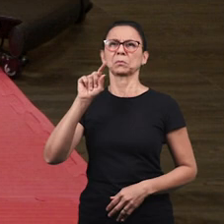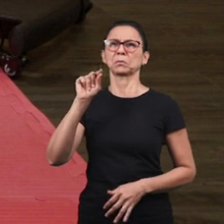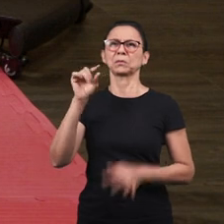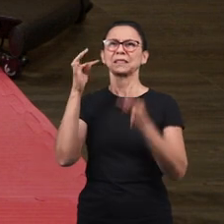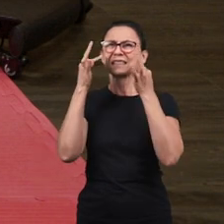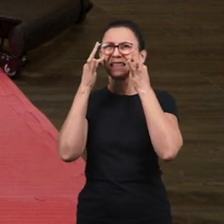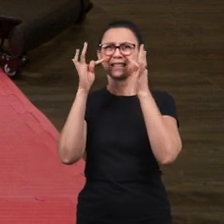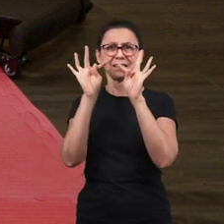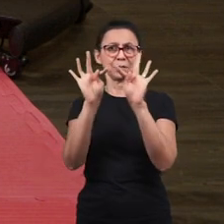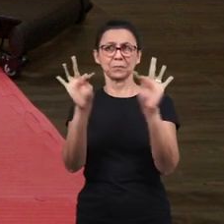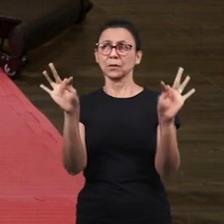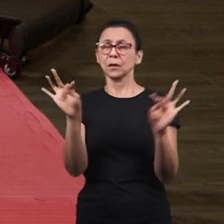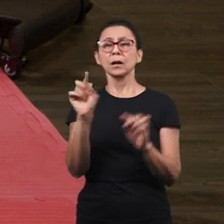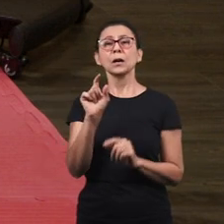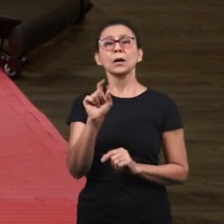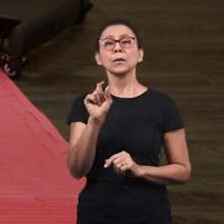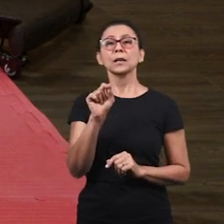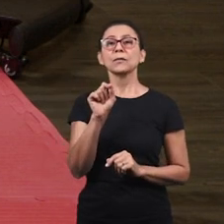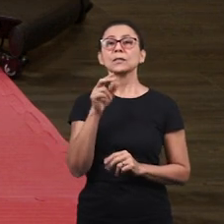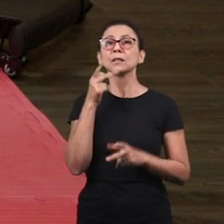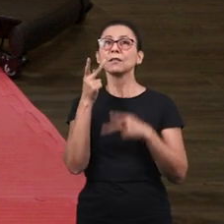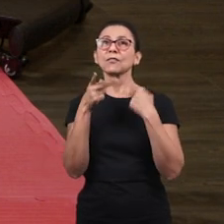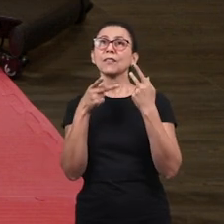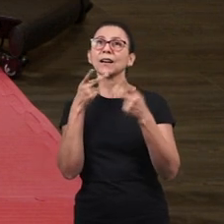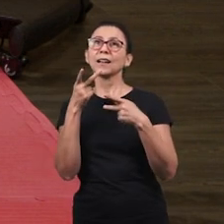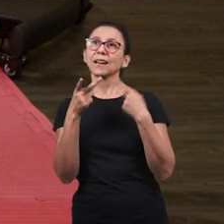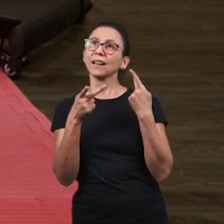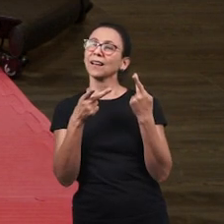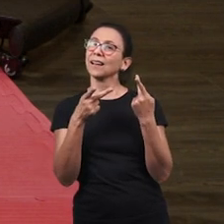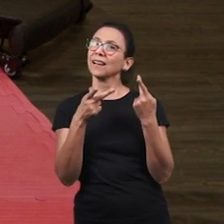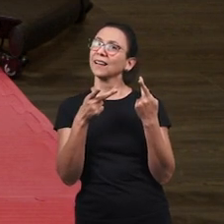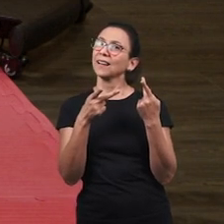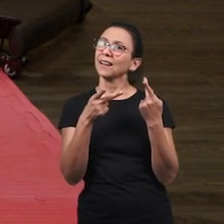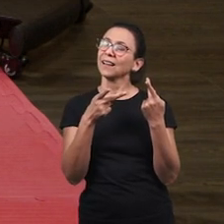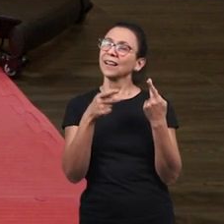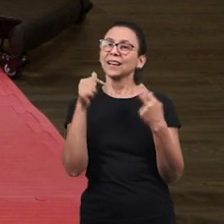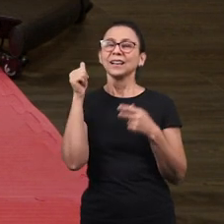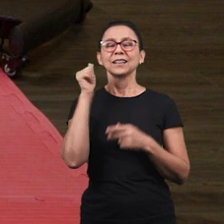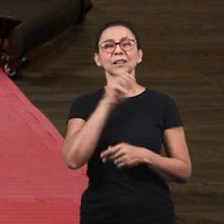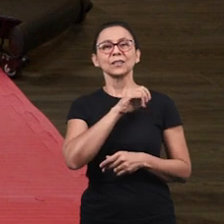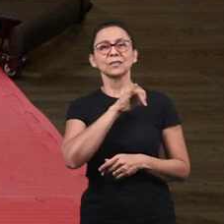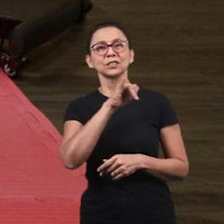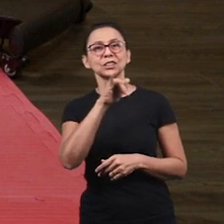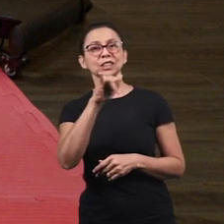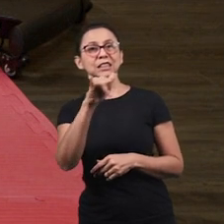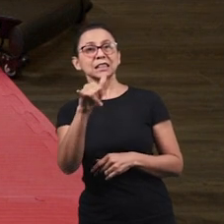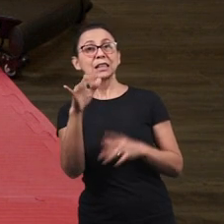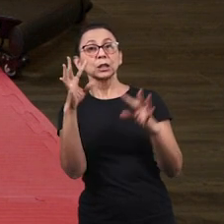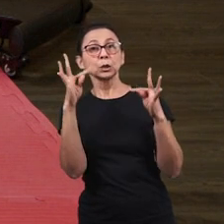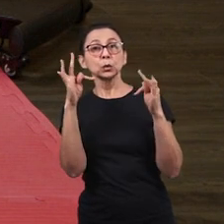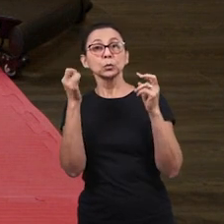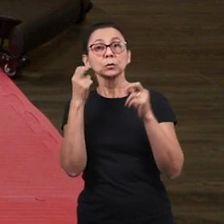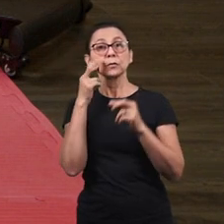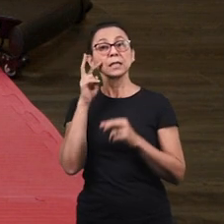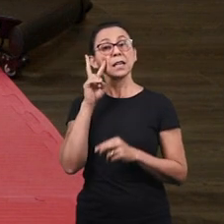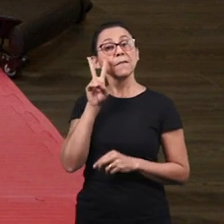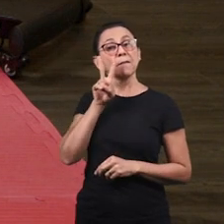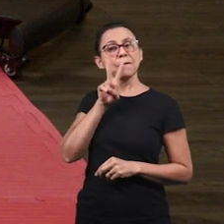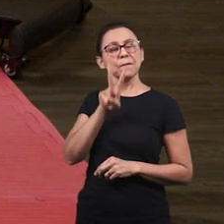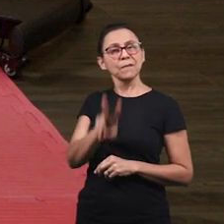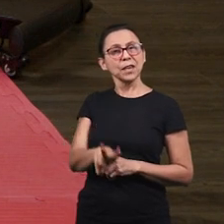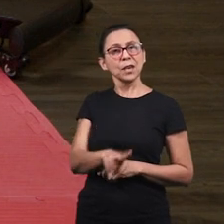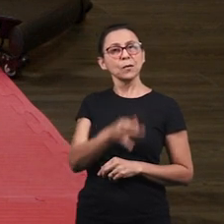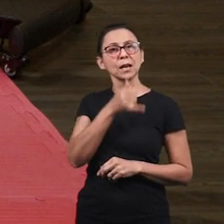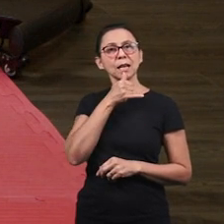Testemunhar é você contar É você falar De tudo aquilo que você viu ou ouviu Quando